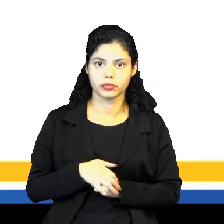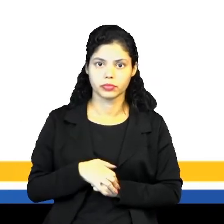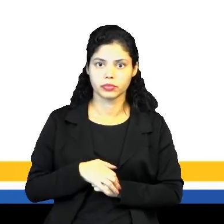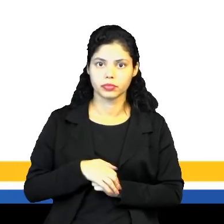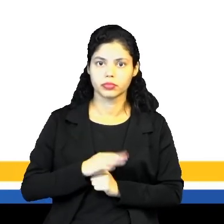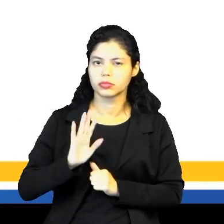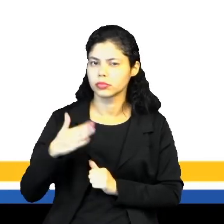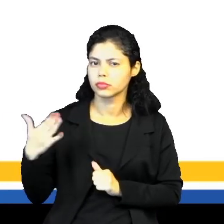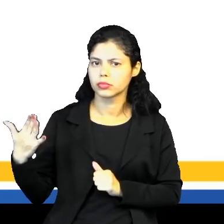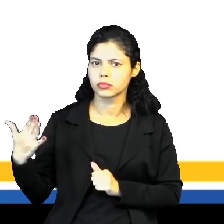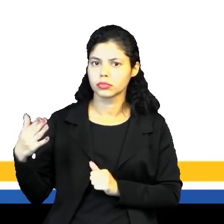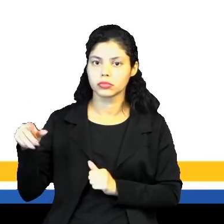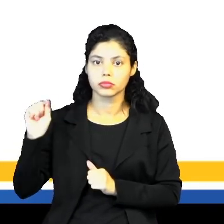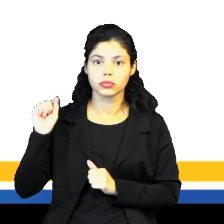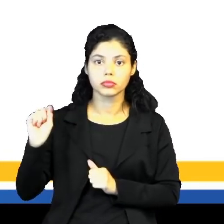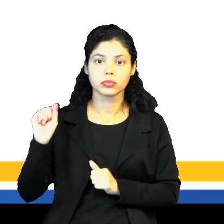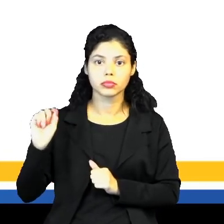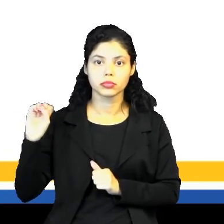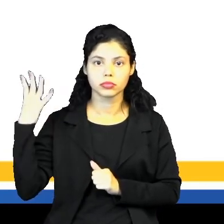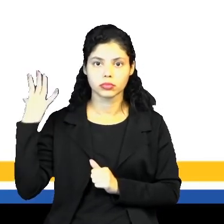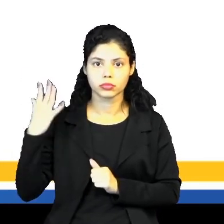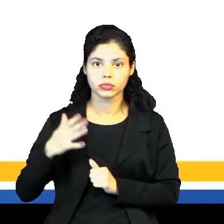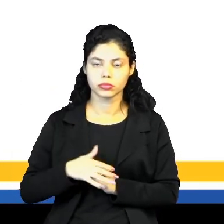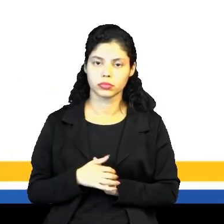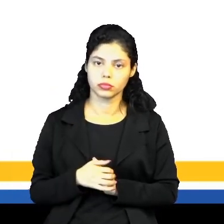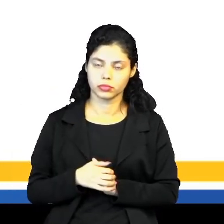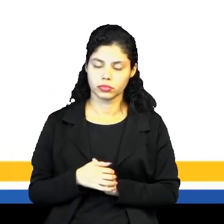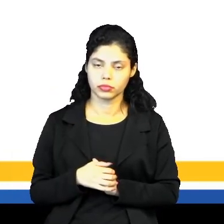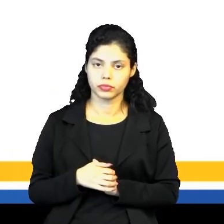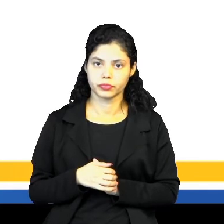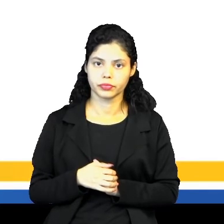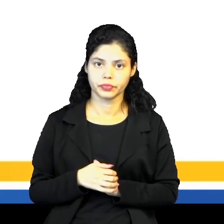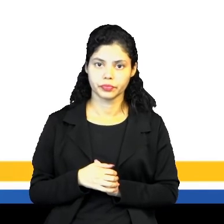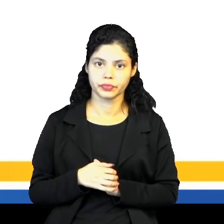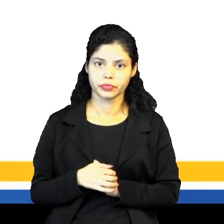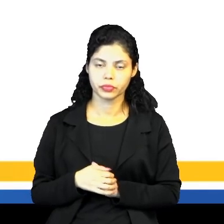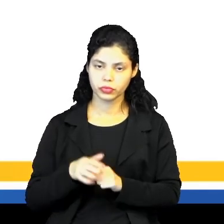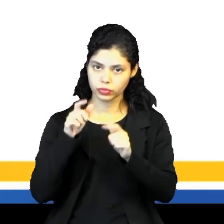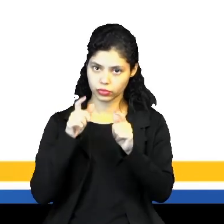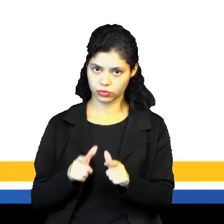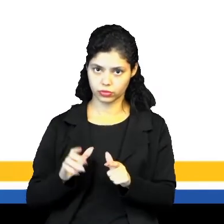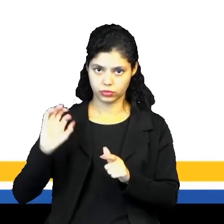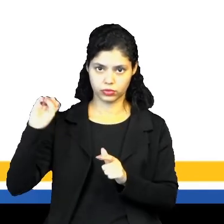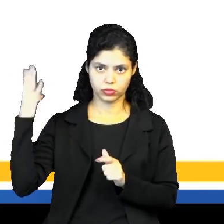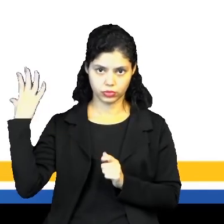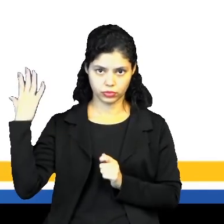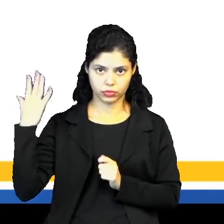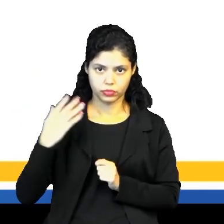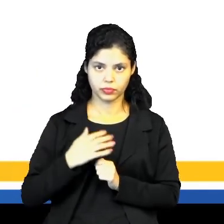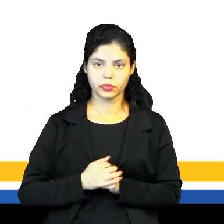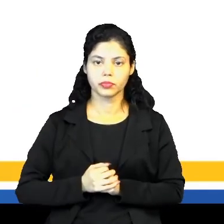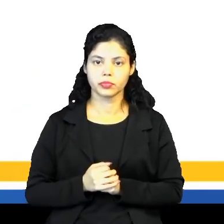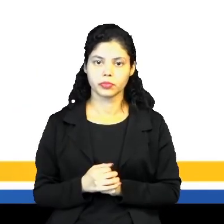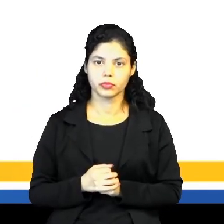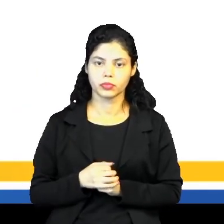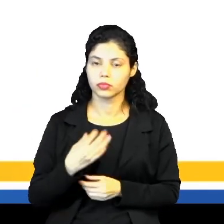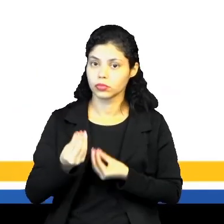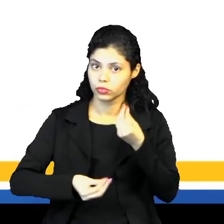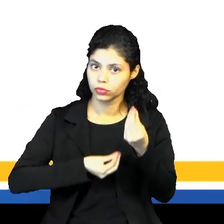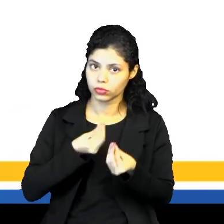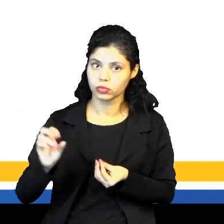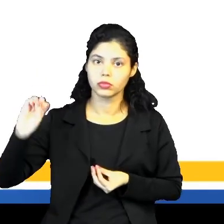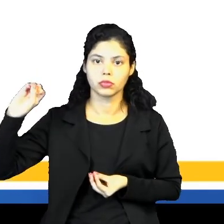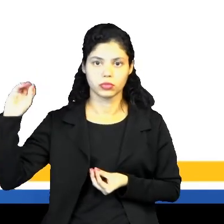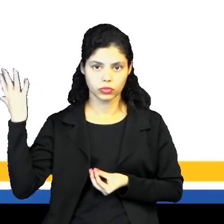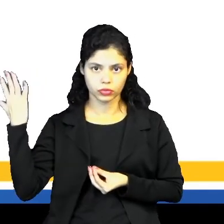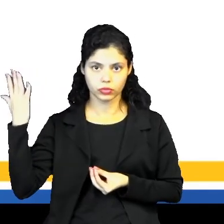O quando, que é de tempo, né? É a data. O donde, que é o lugar onde ocorreu o fato. O como, que